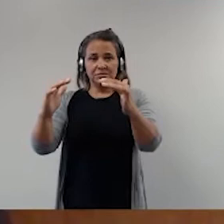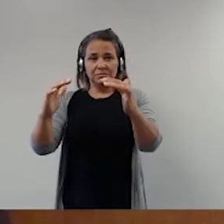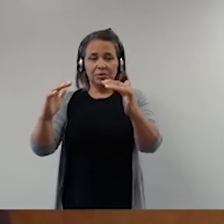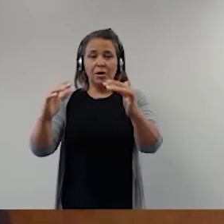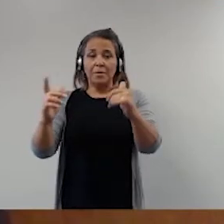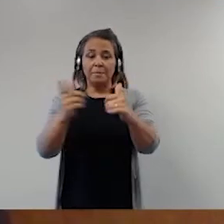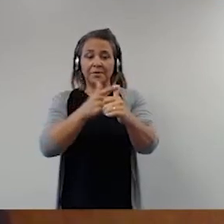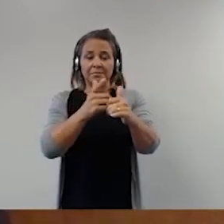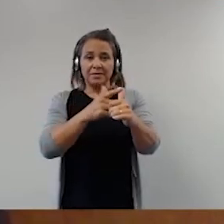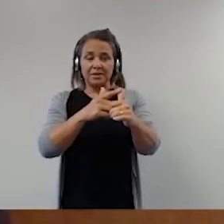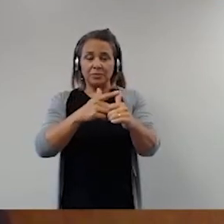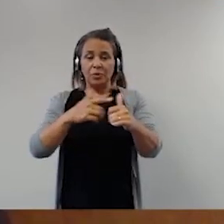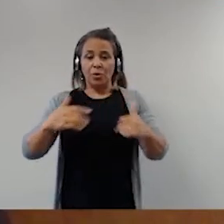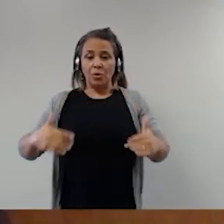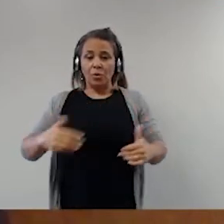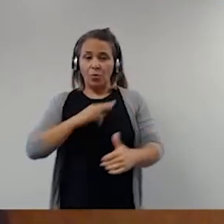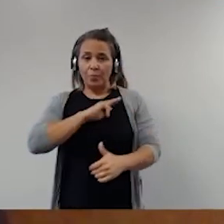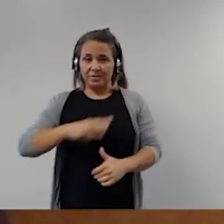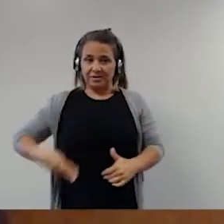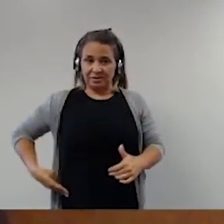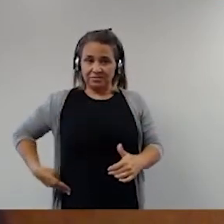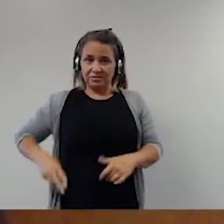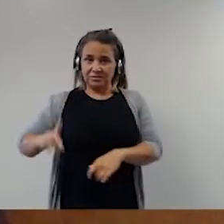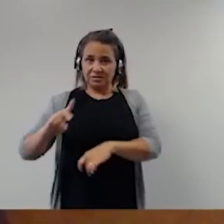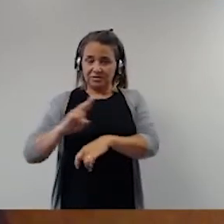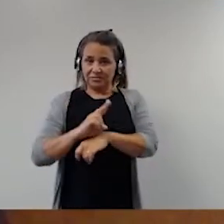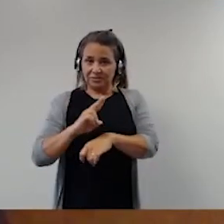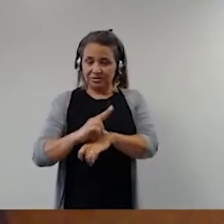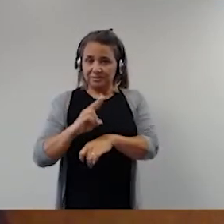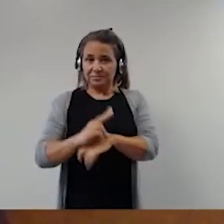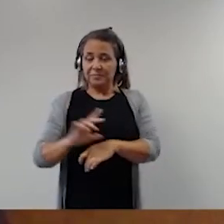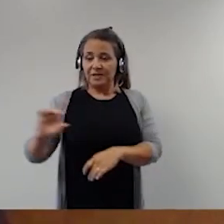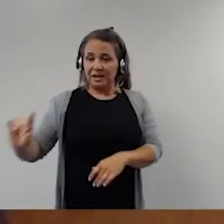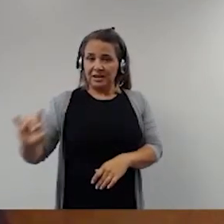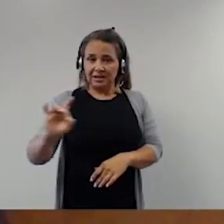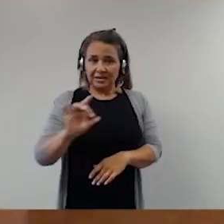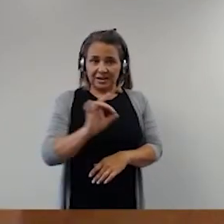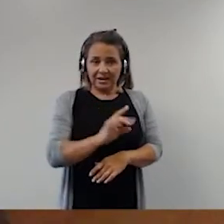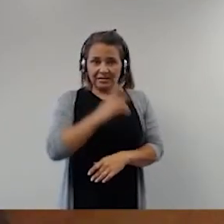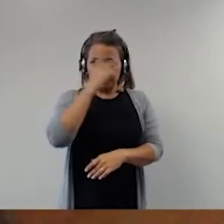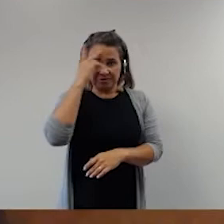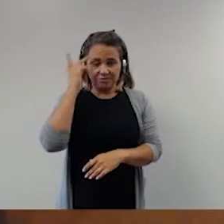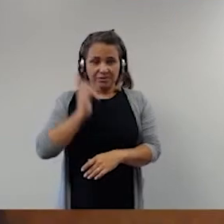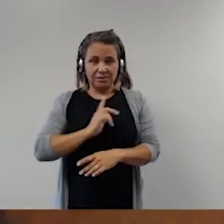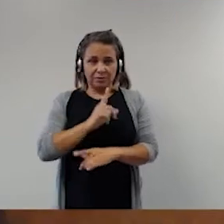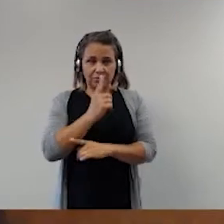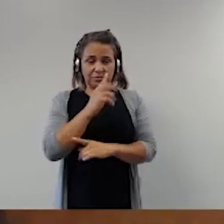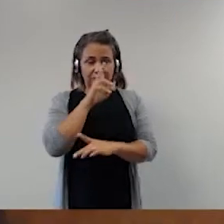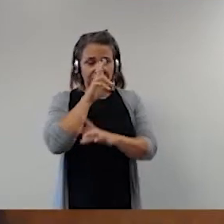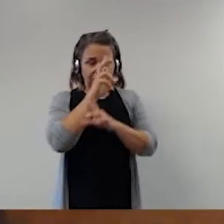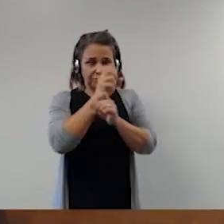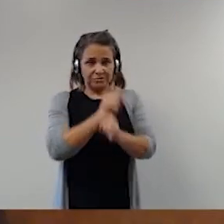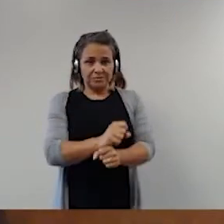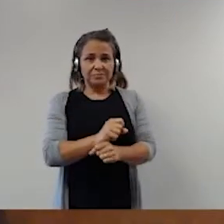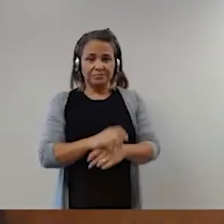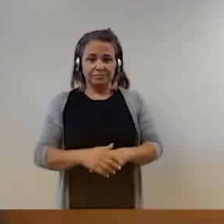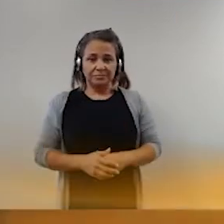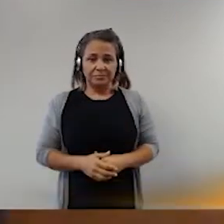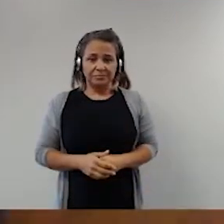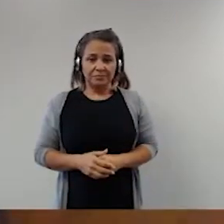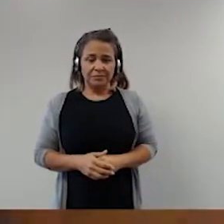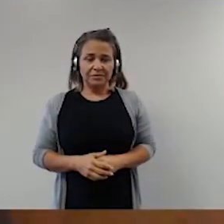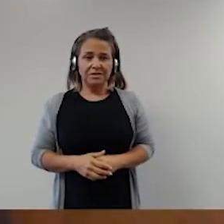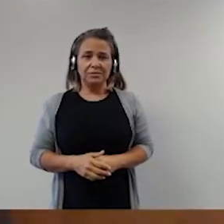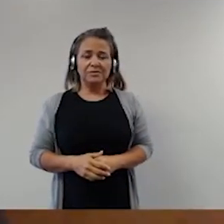primeiro lugar, do ministro da Defesa. Claro, cada comandante é o chefe de cada força, mas todos eles subordinados ao Ministério da Defesa.